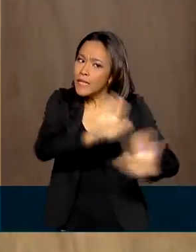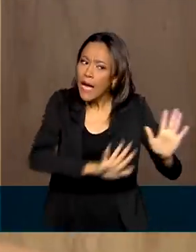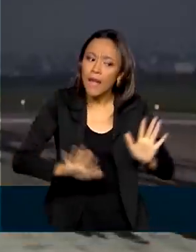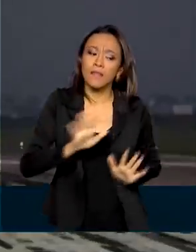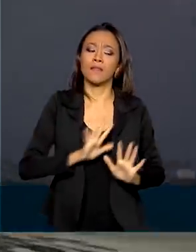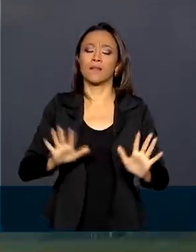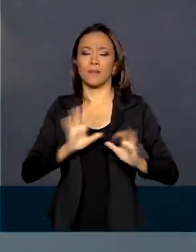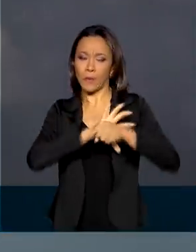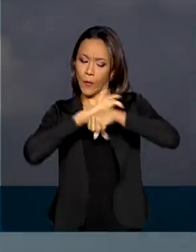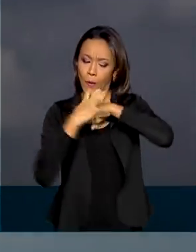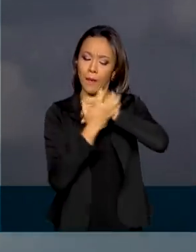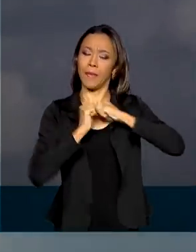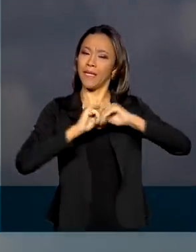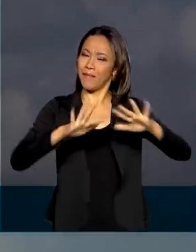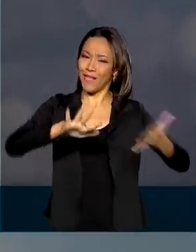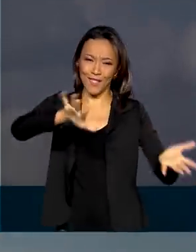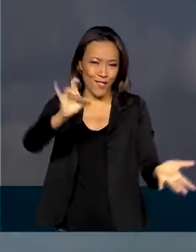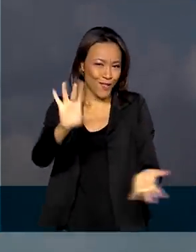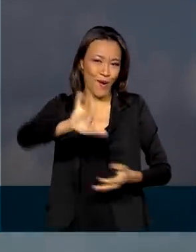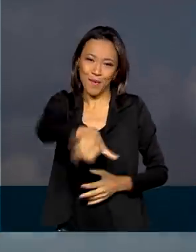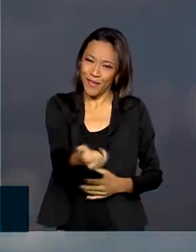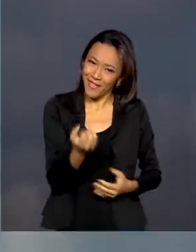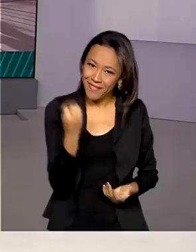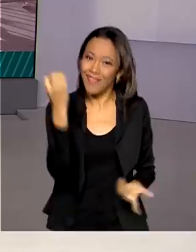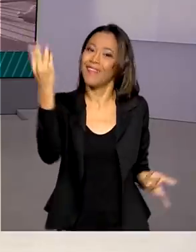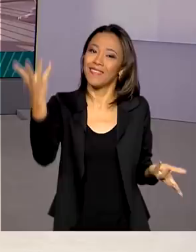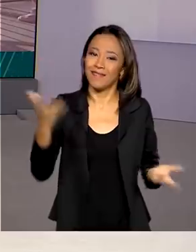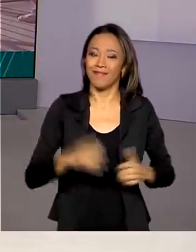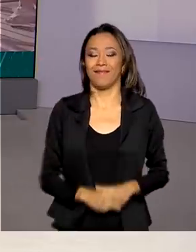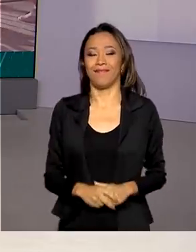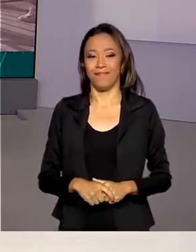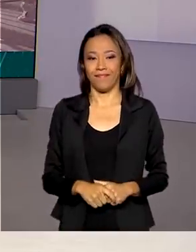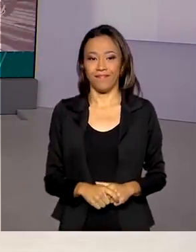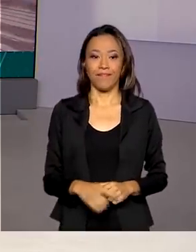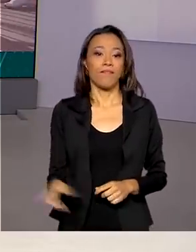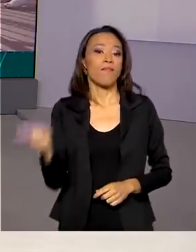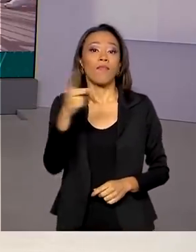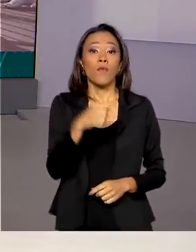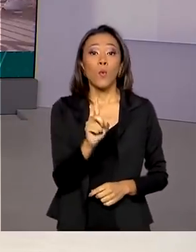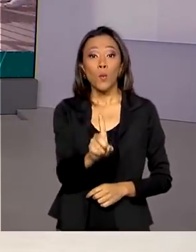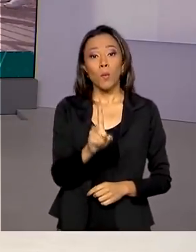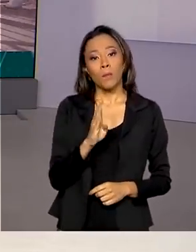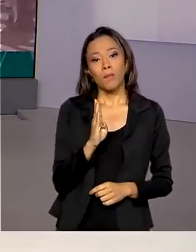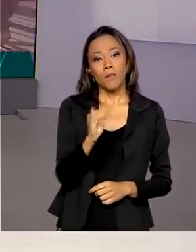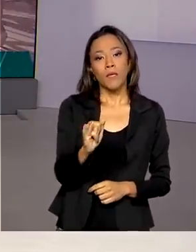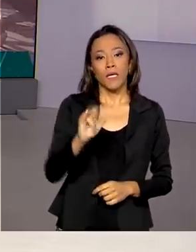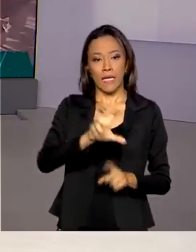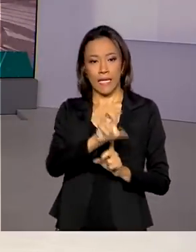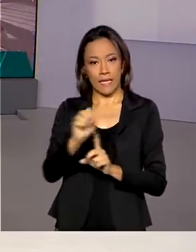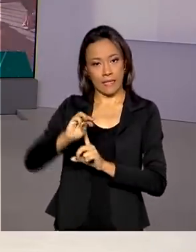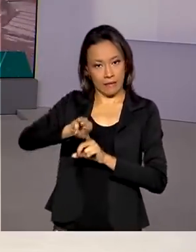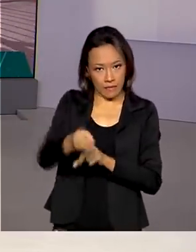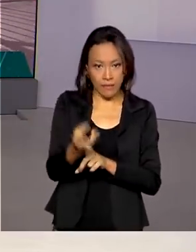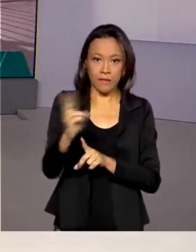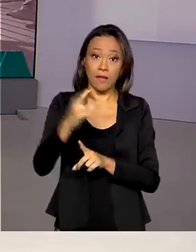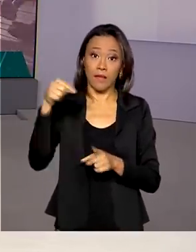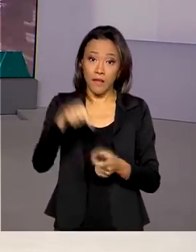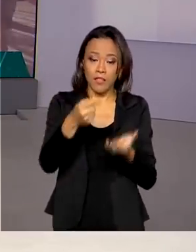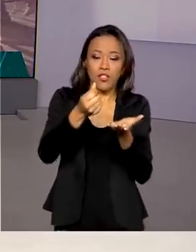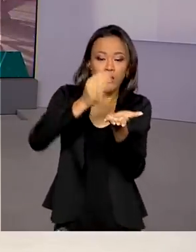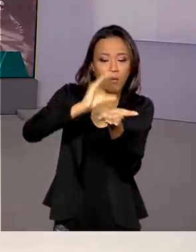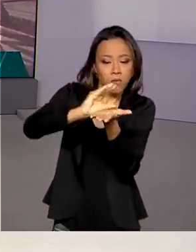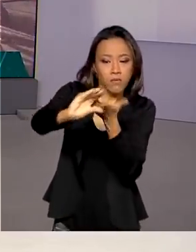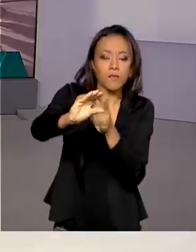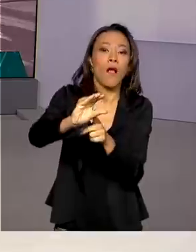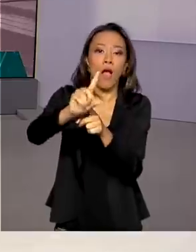pandemia, é só aproveitar. Um bilhão e meio de reais. Esse recurso vai ser investido